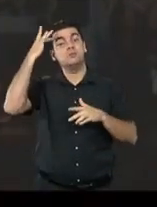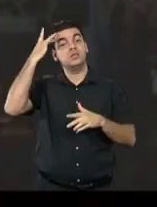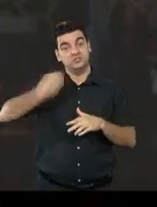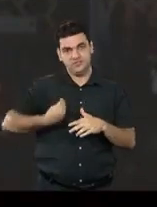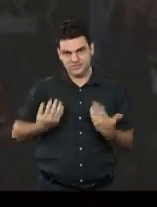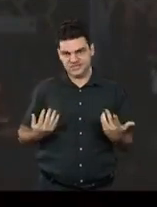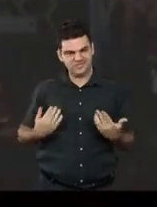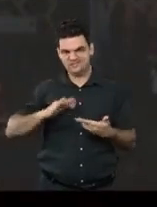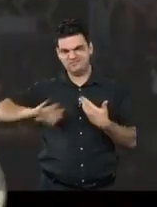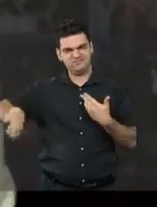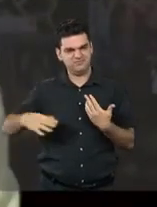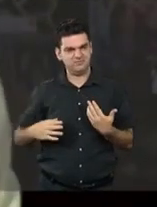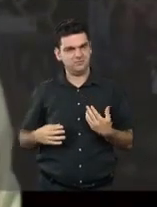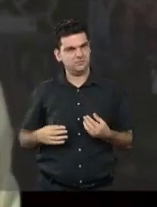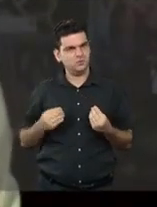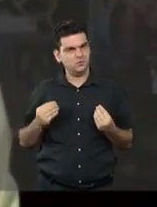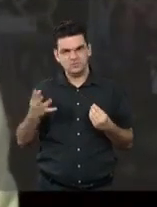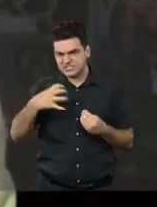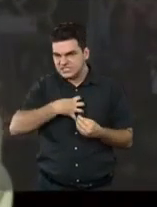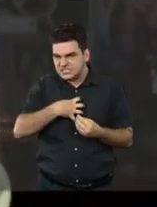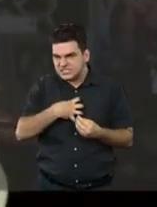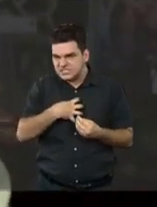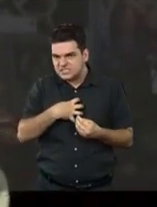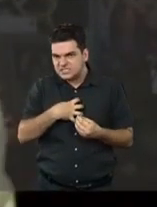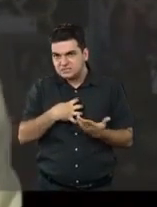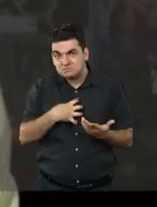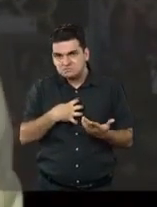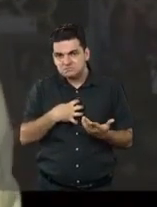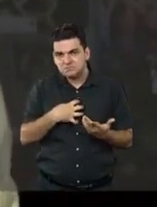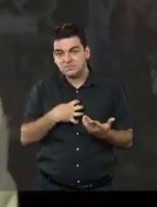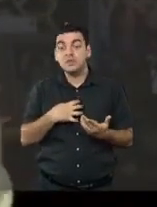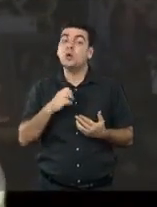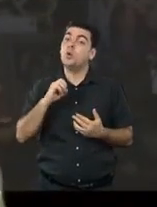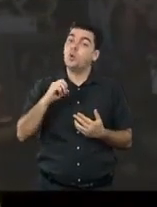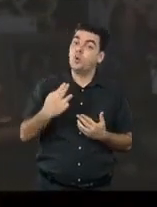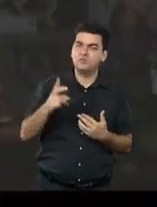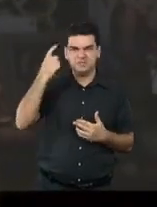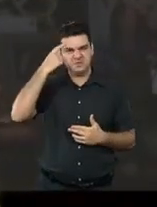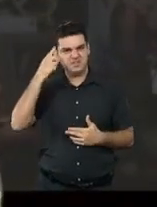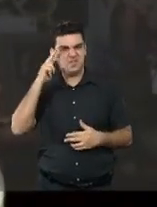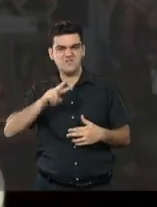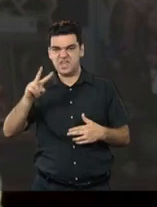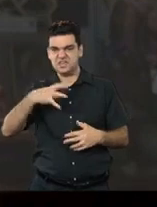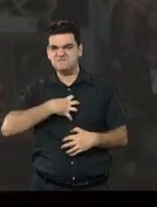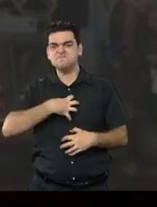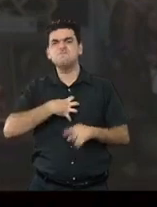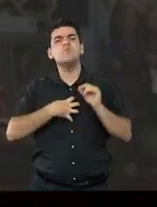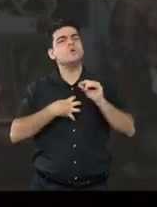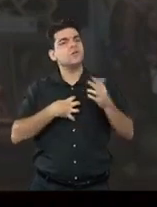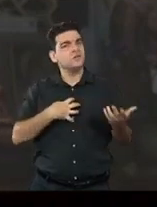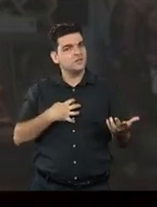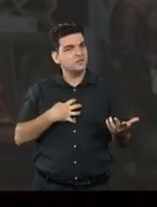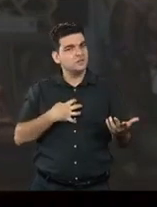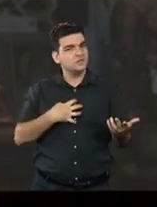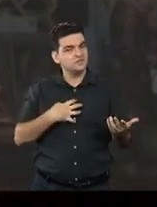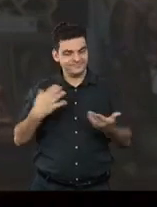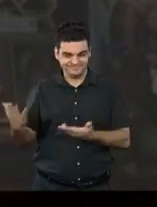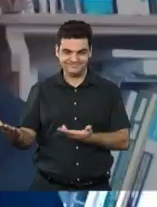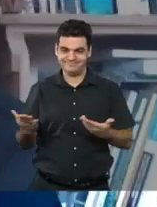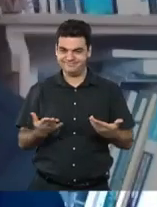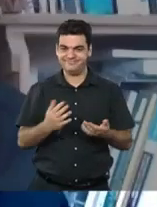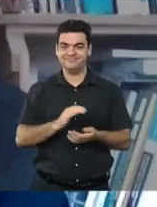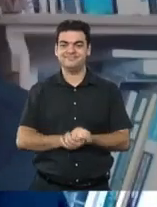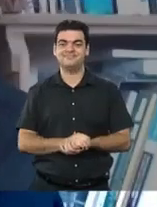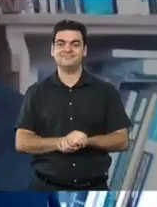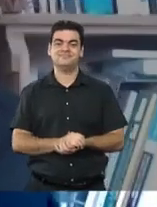existência. Como é que essa tristeza também alimenta a tua liderança? Boa tarde, Duda. Boa